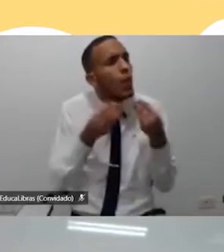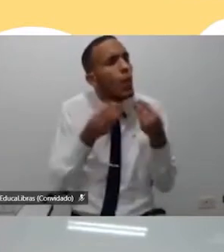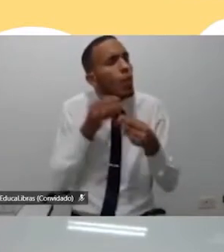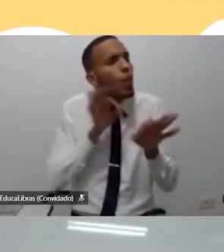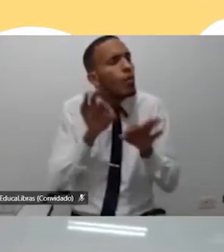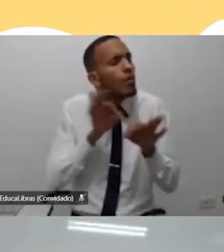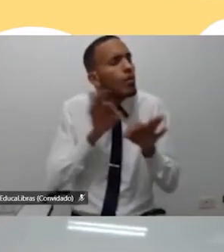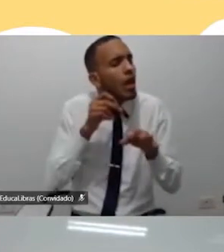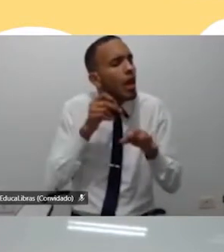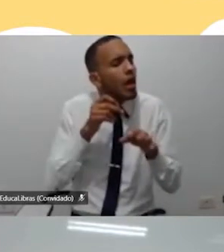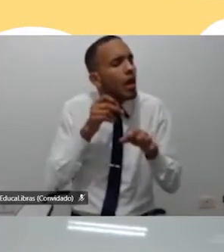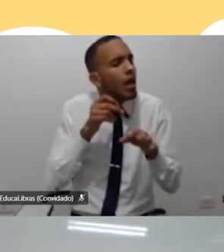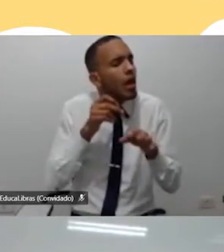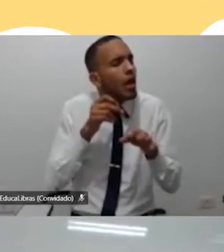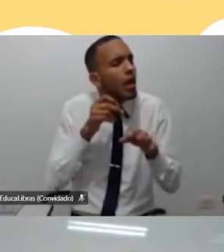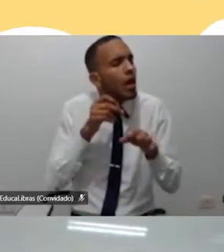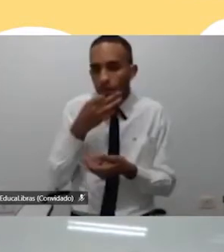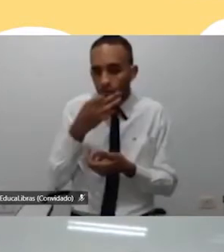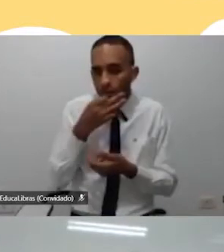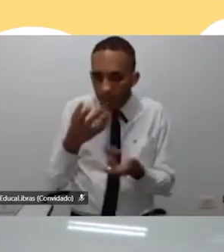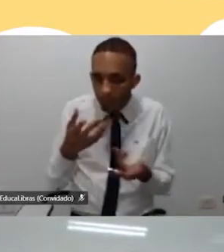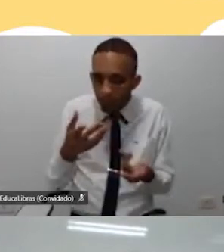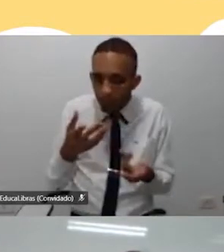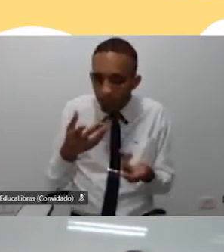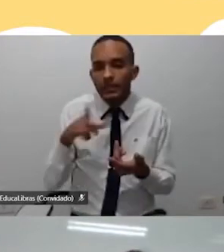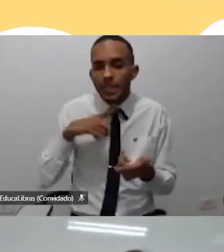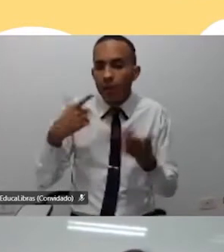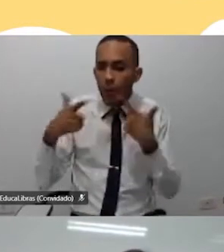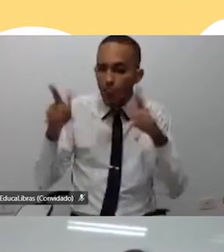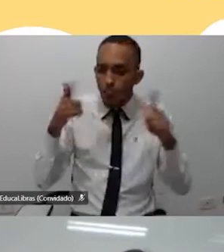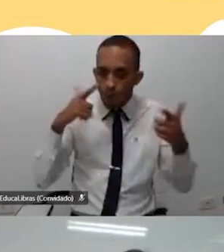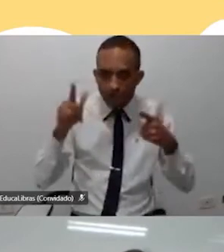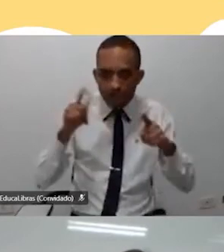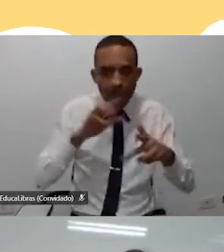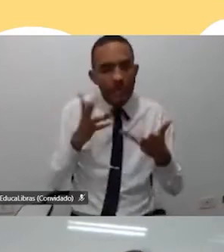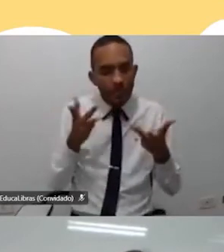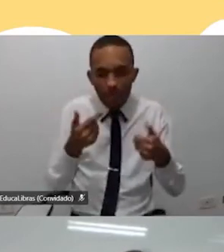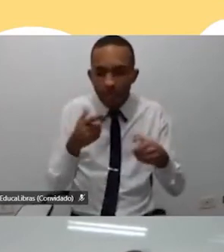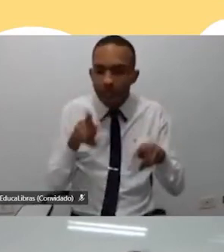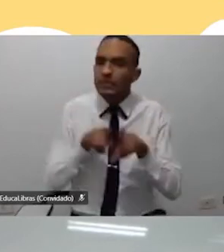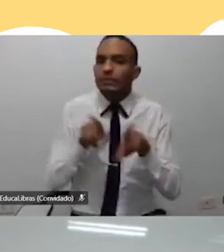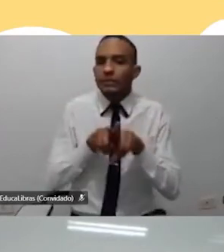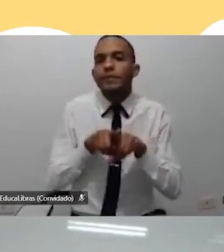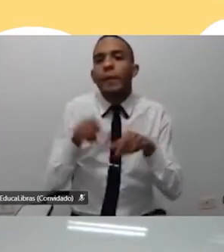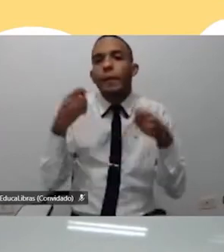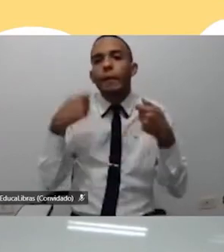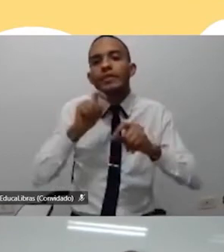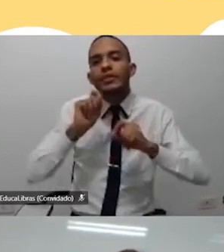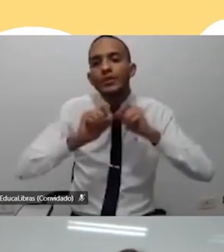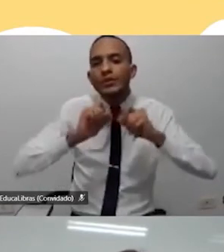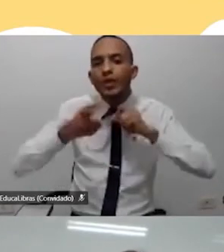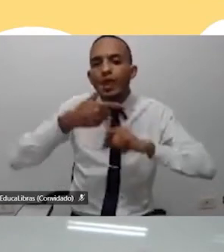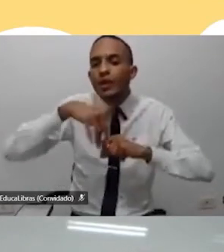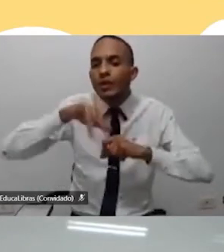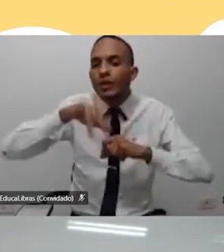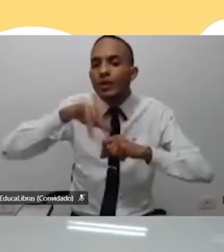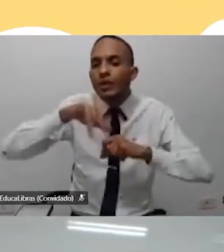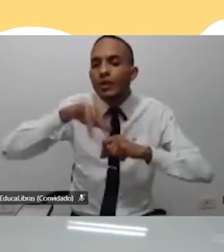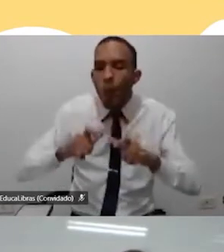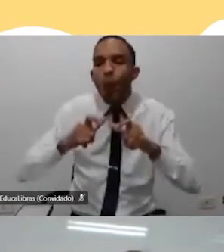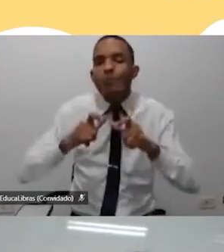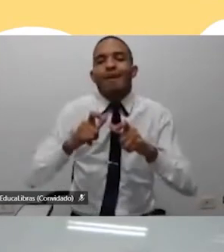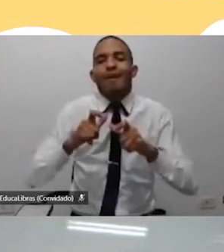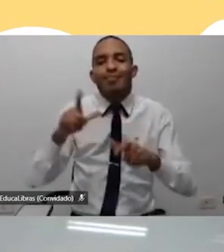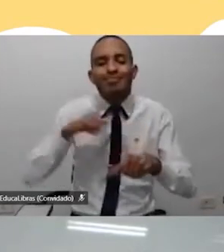crítico. Então, o pensamento crítico passa por outras habilidades também. É necessário que a gente traga o espaço, que a gente